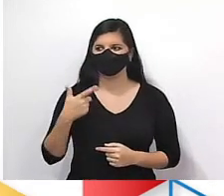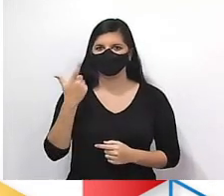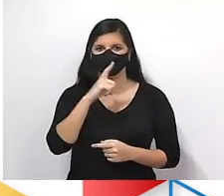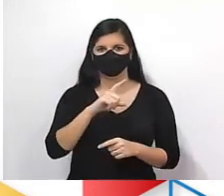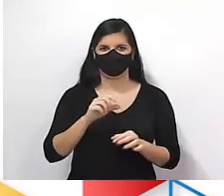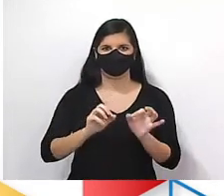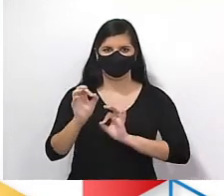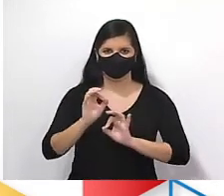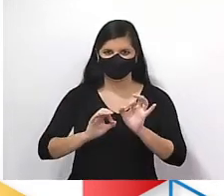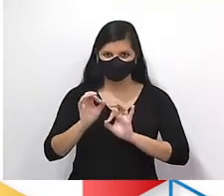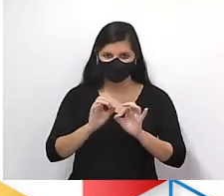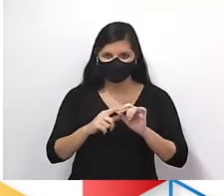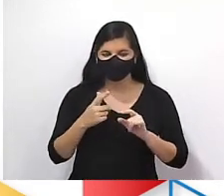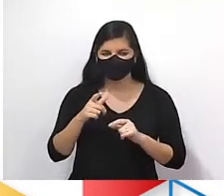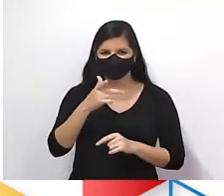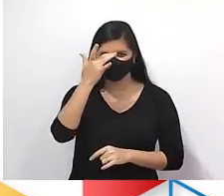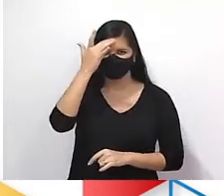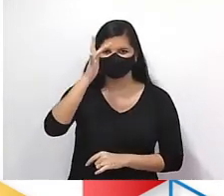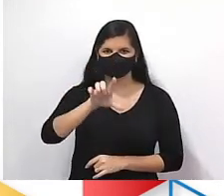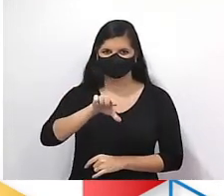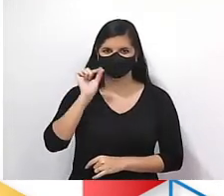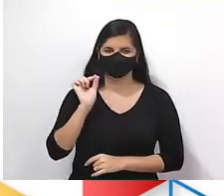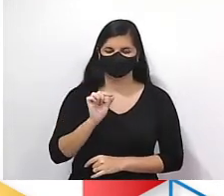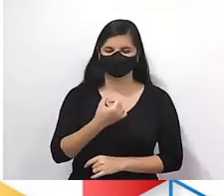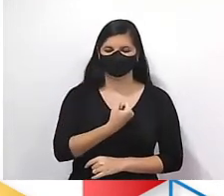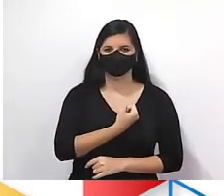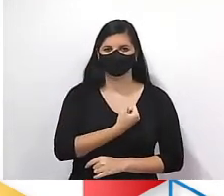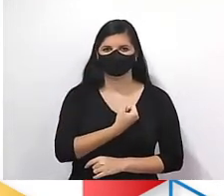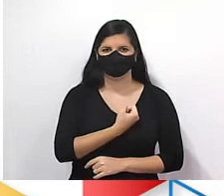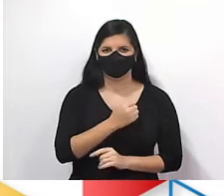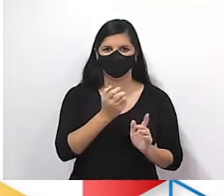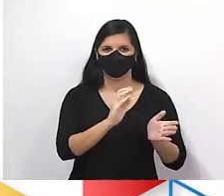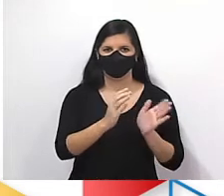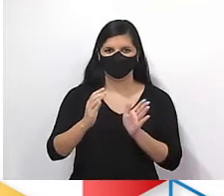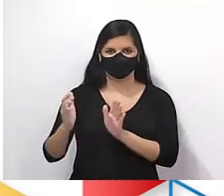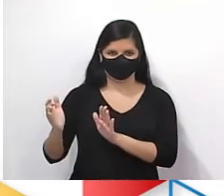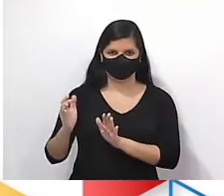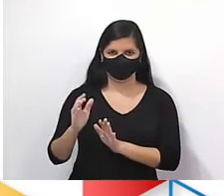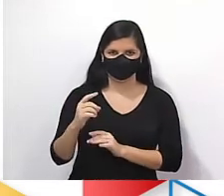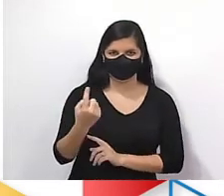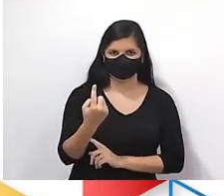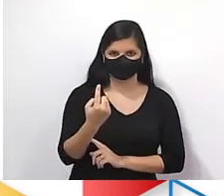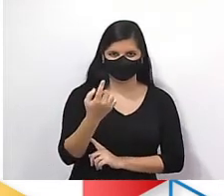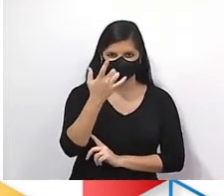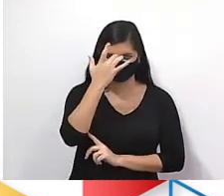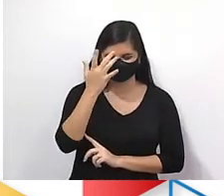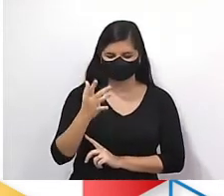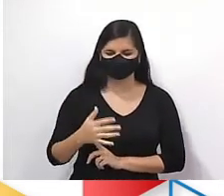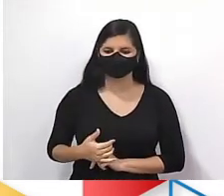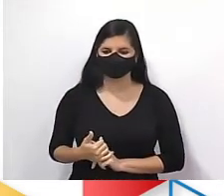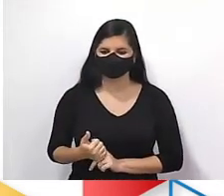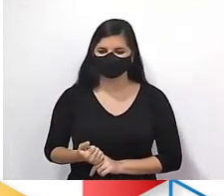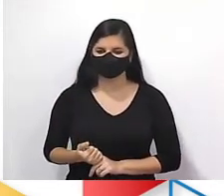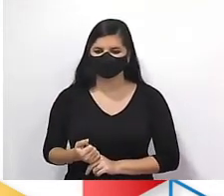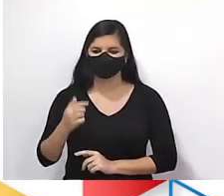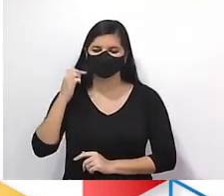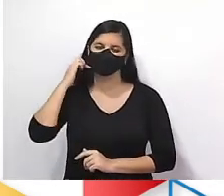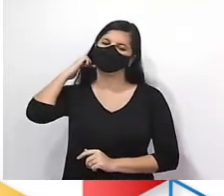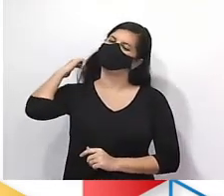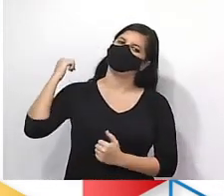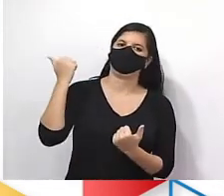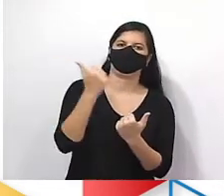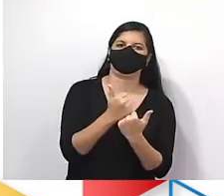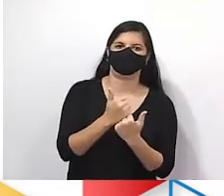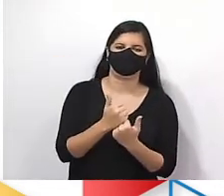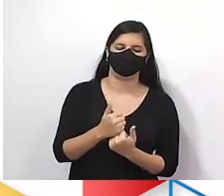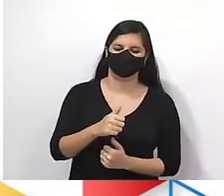formatação é mais fácil escolher os números da ordem a partir do 1, tá? Fica mais fácil, tá bom? Então, vou substituir